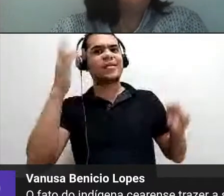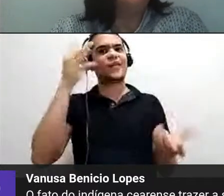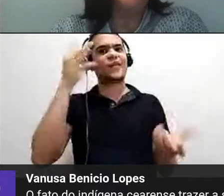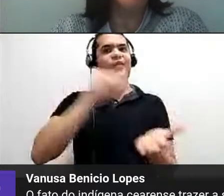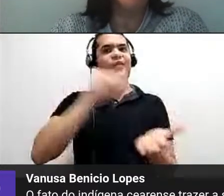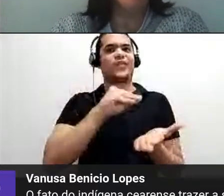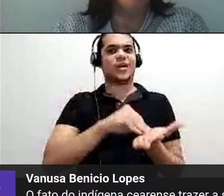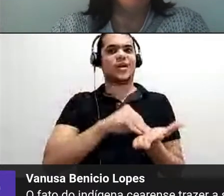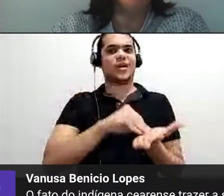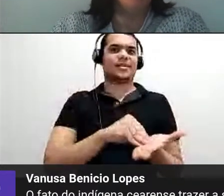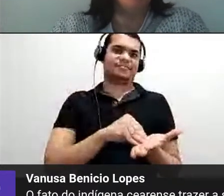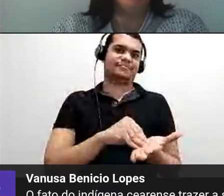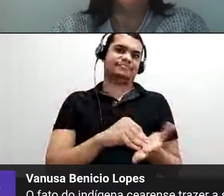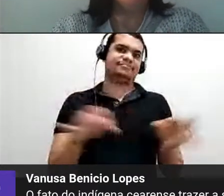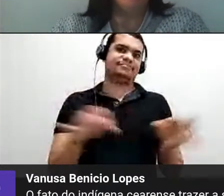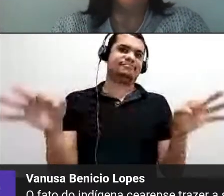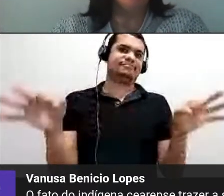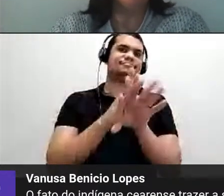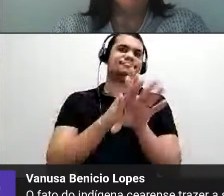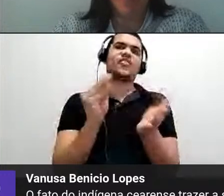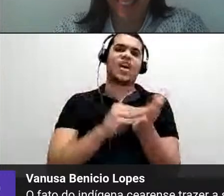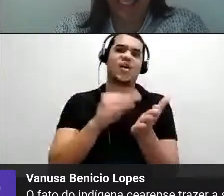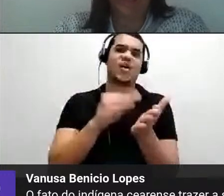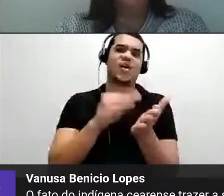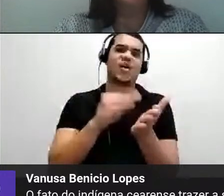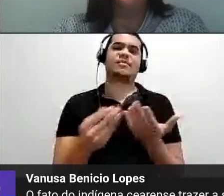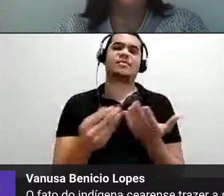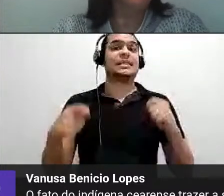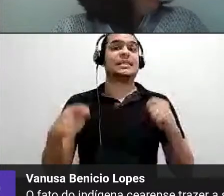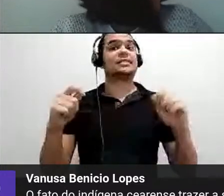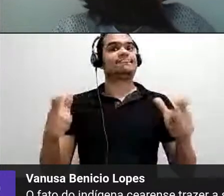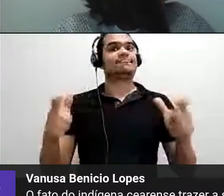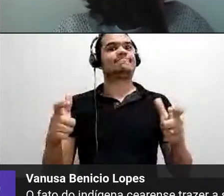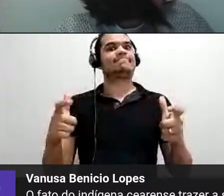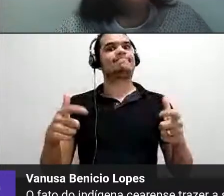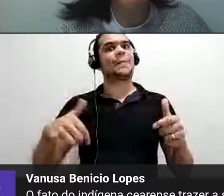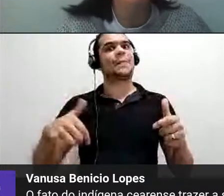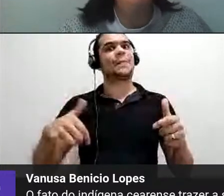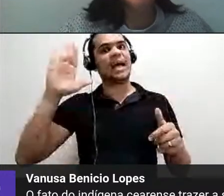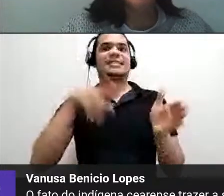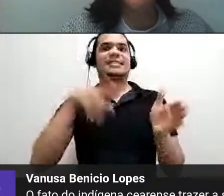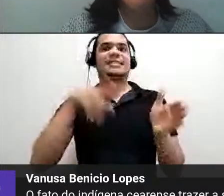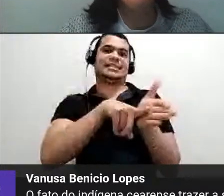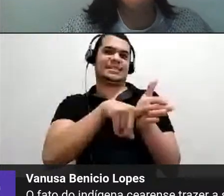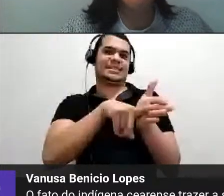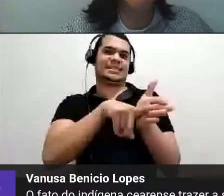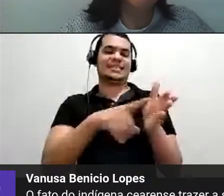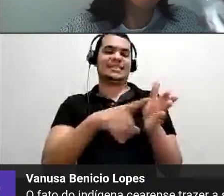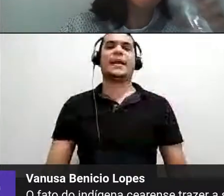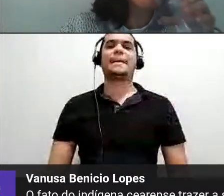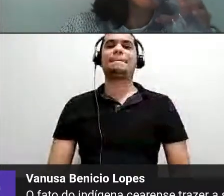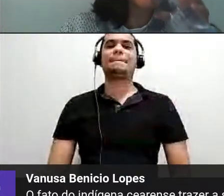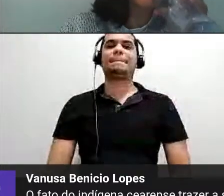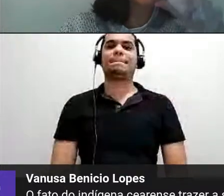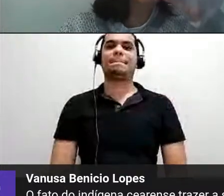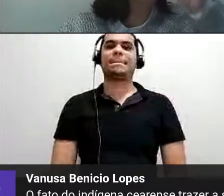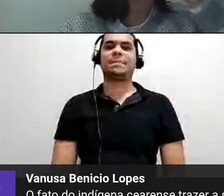Quero é mais. E, ao mesmo tempo, gente, eu não consigo deixar de não dizer que, ao mesmo tempo,